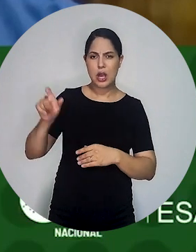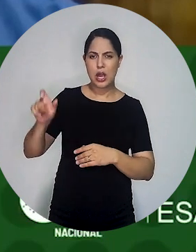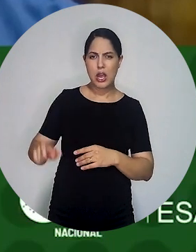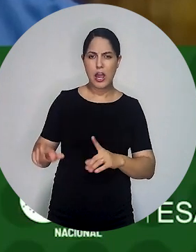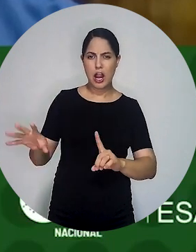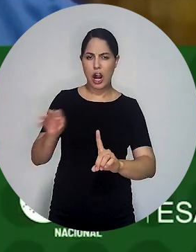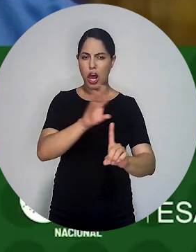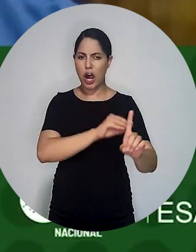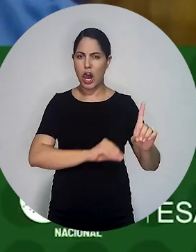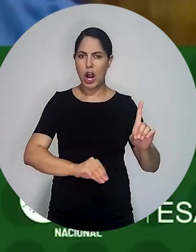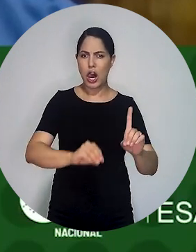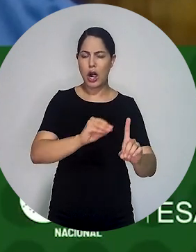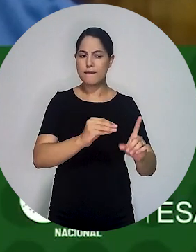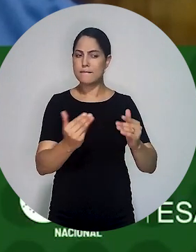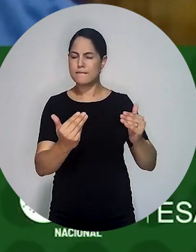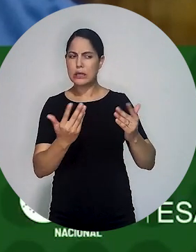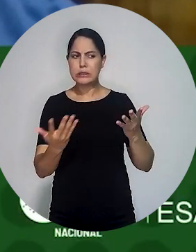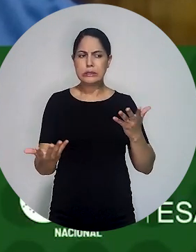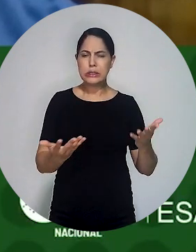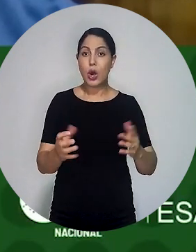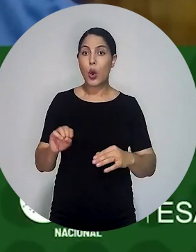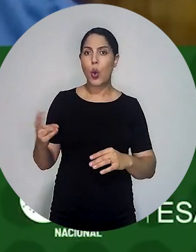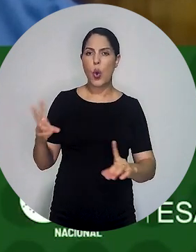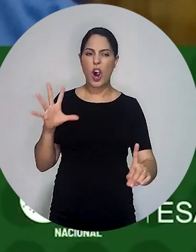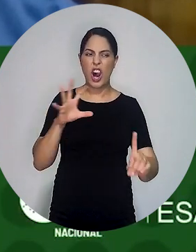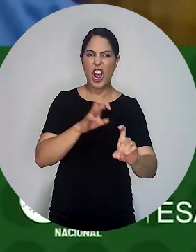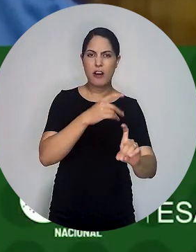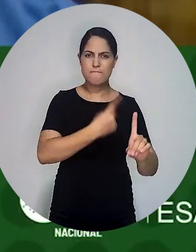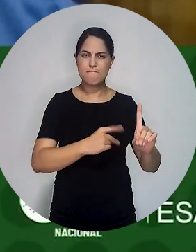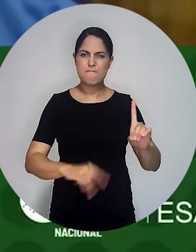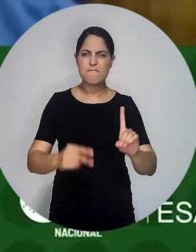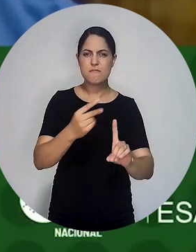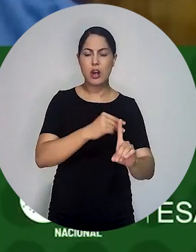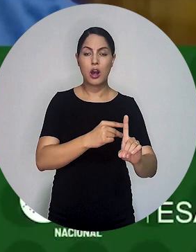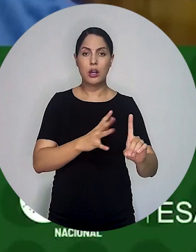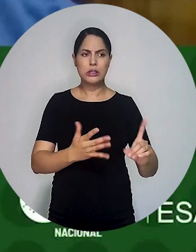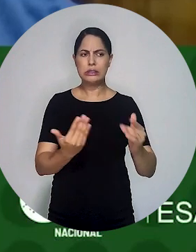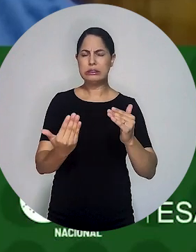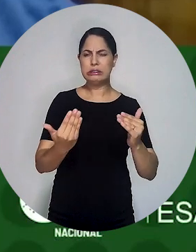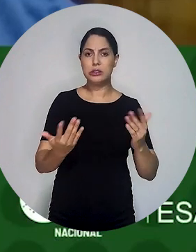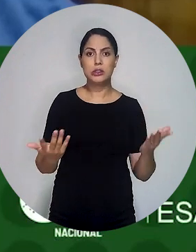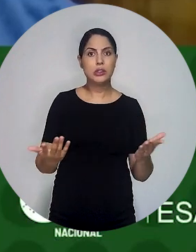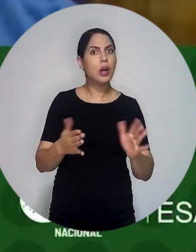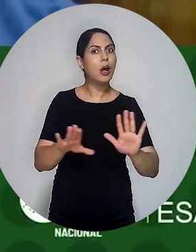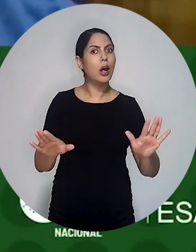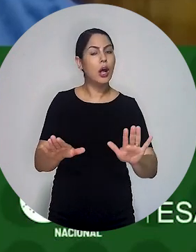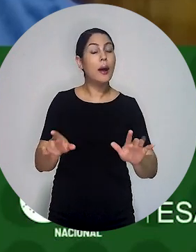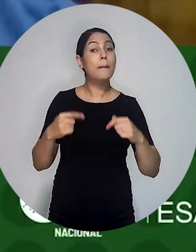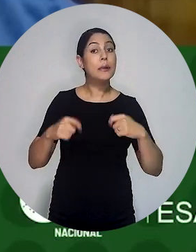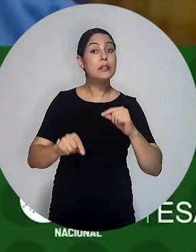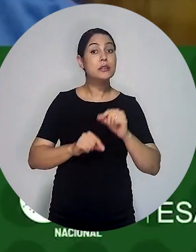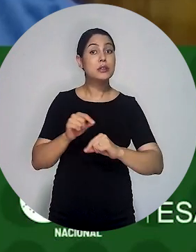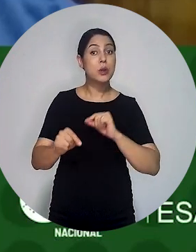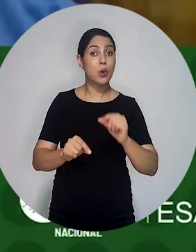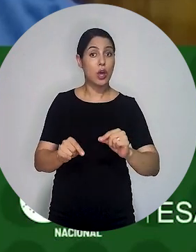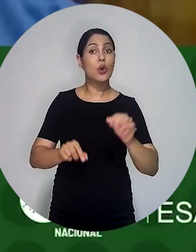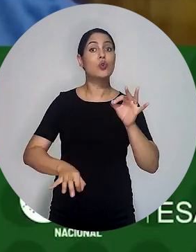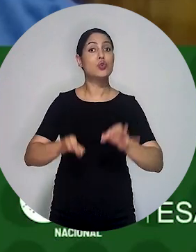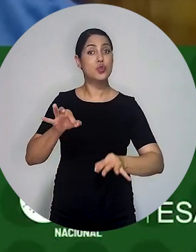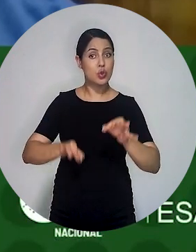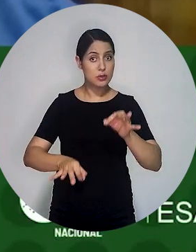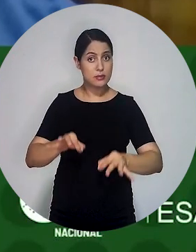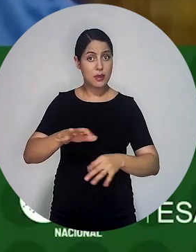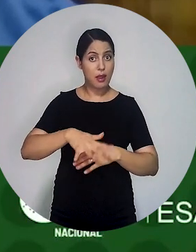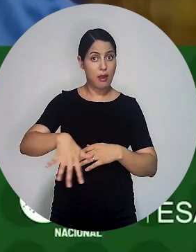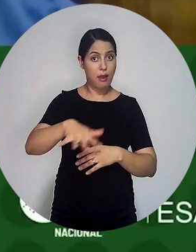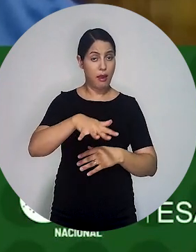suspeitas de abuso sexual ou de abuso físico então se estabeleça essa convivência